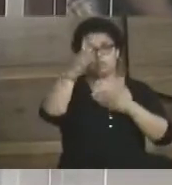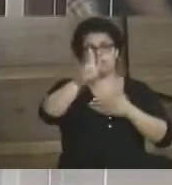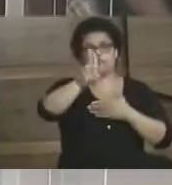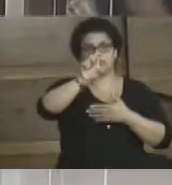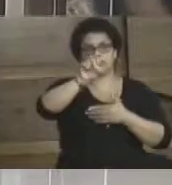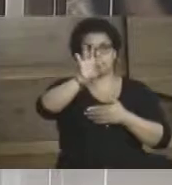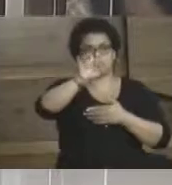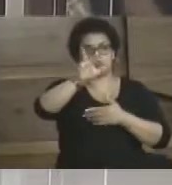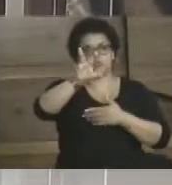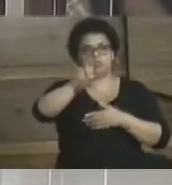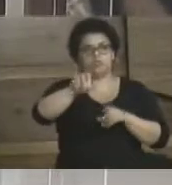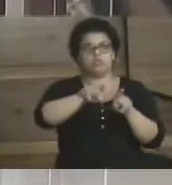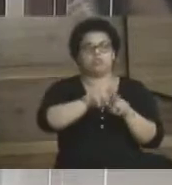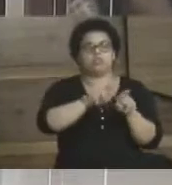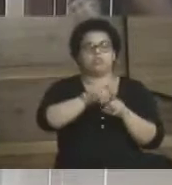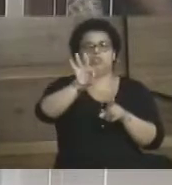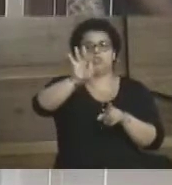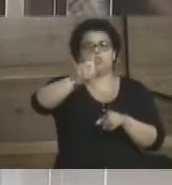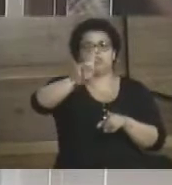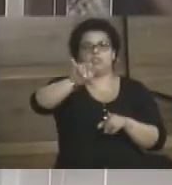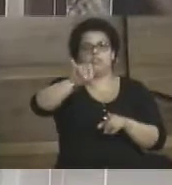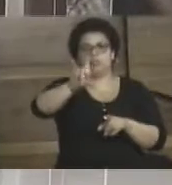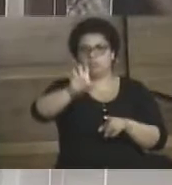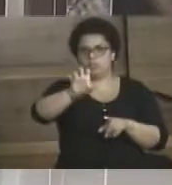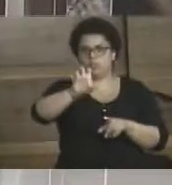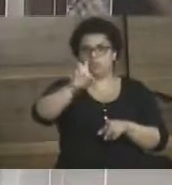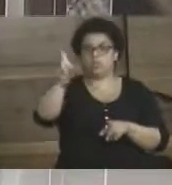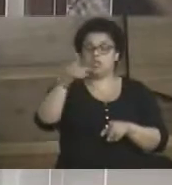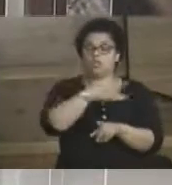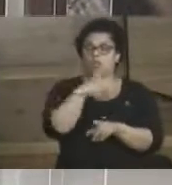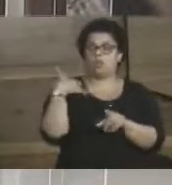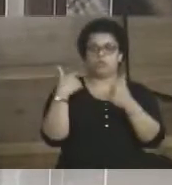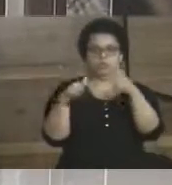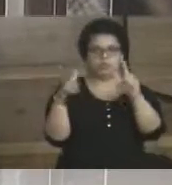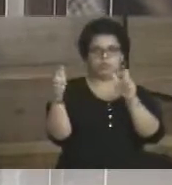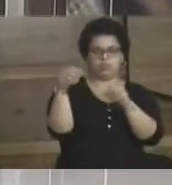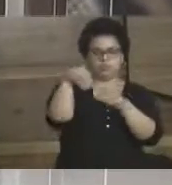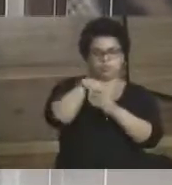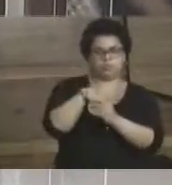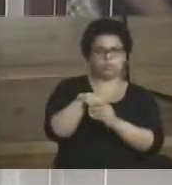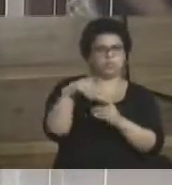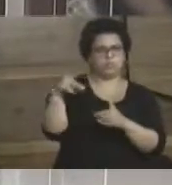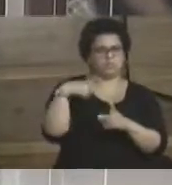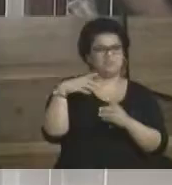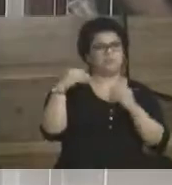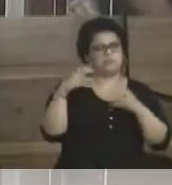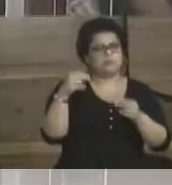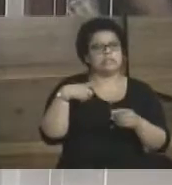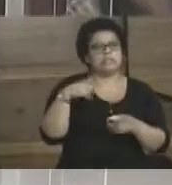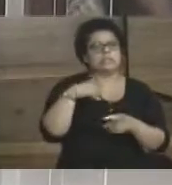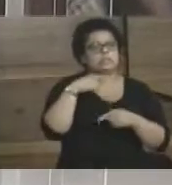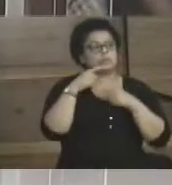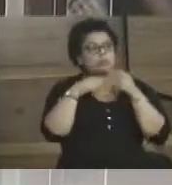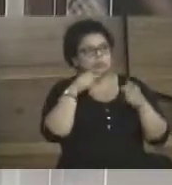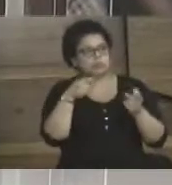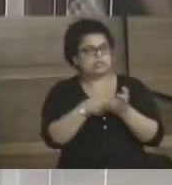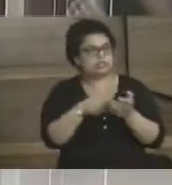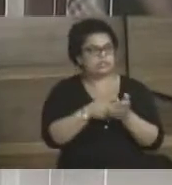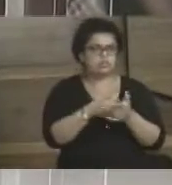e ao Felipe, da Saúde, porque eles têm nos atendido, e nos atendido muito, quando a gente vê a